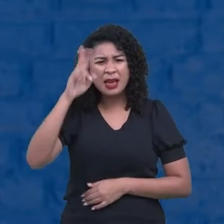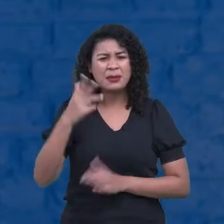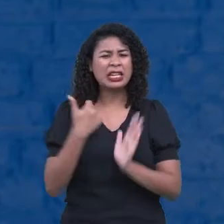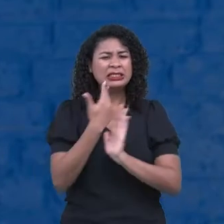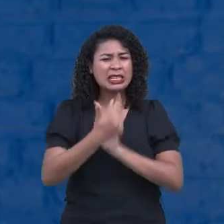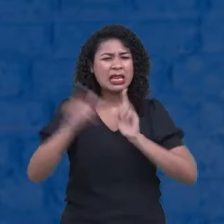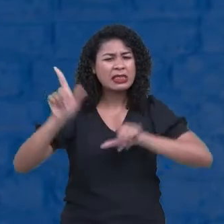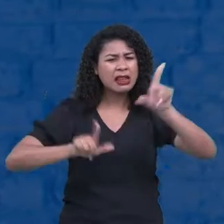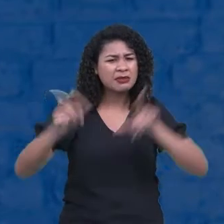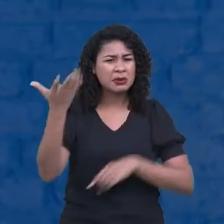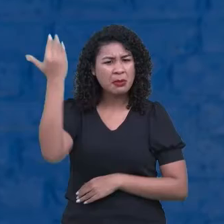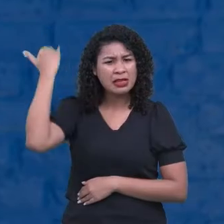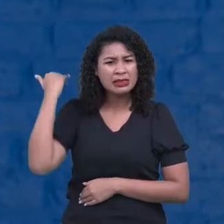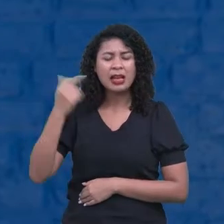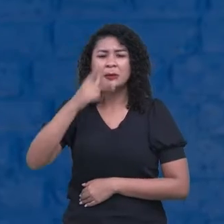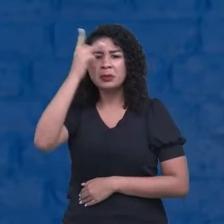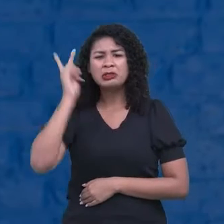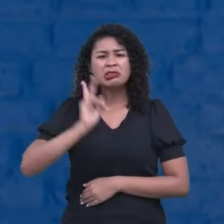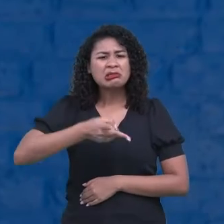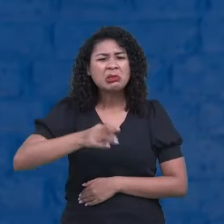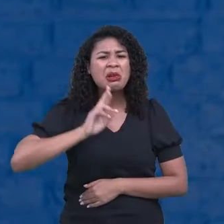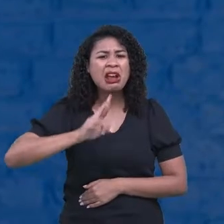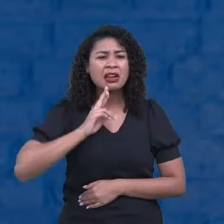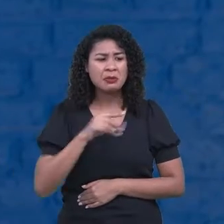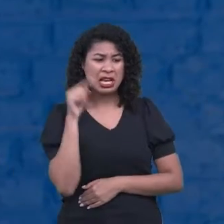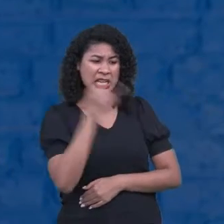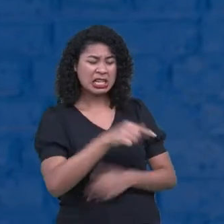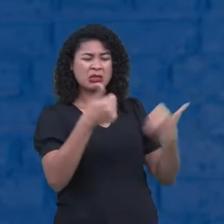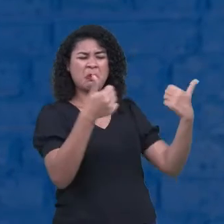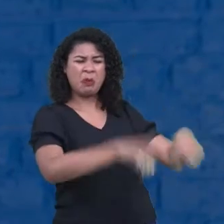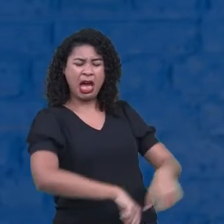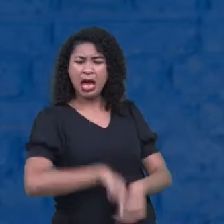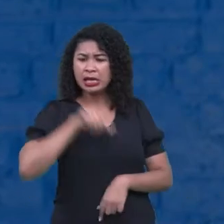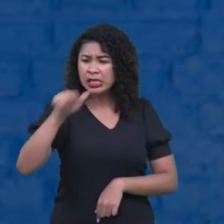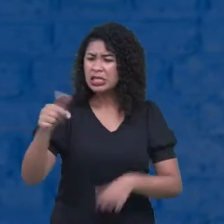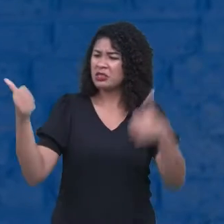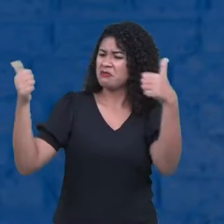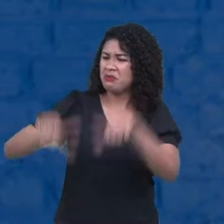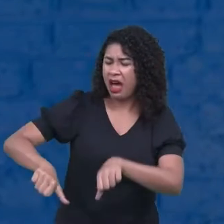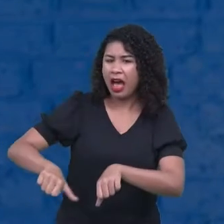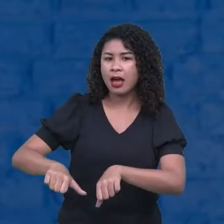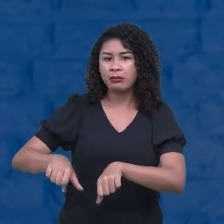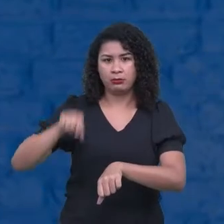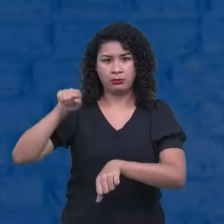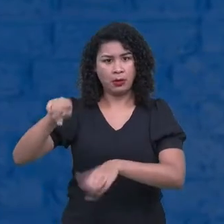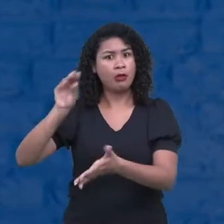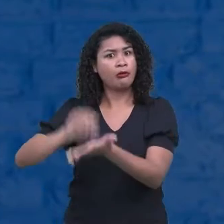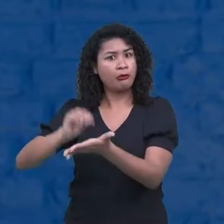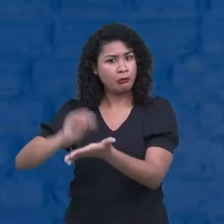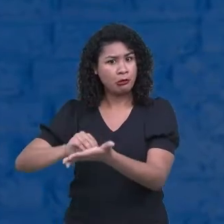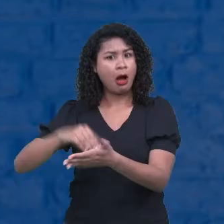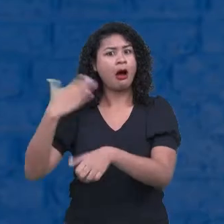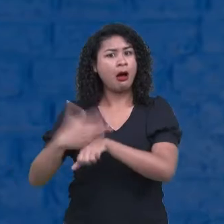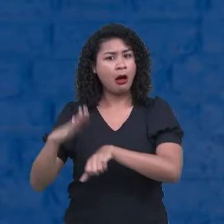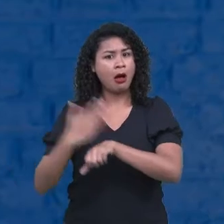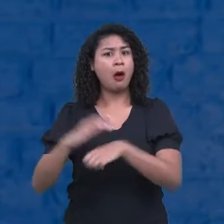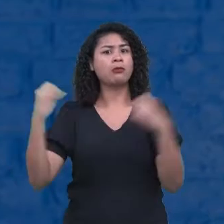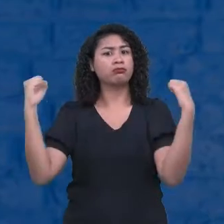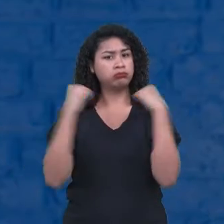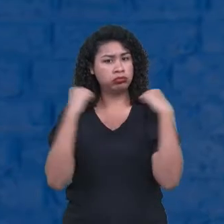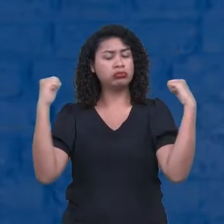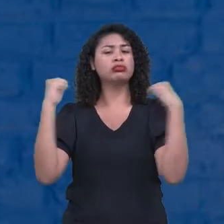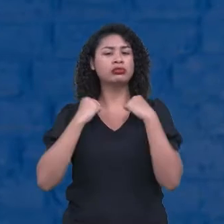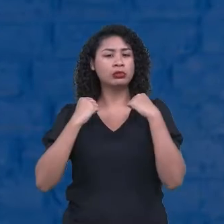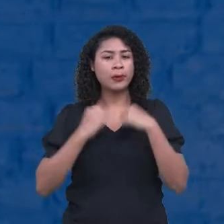isso, não vai dar certo? Com certeza ele não fazia atividade física. Então, atividade física vai te causar o quê?